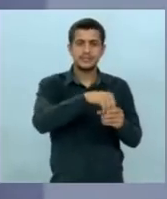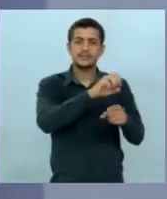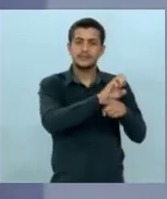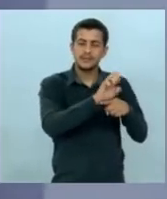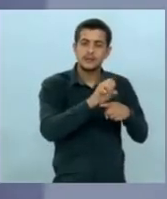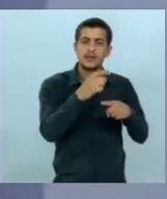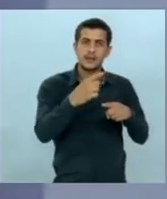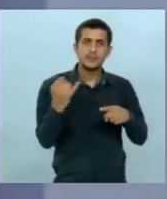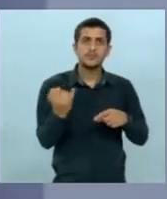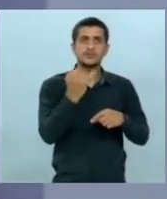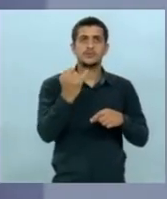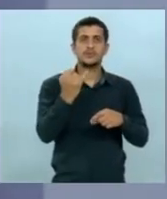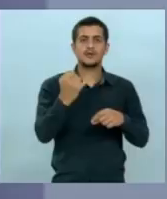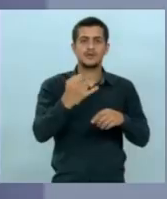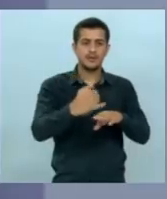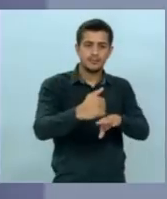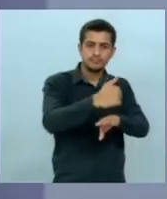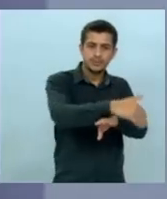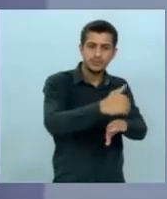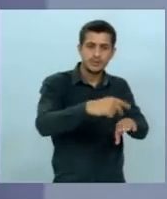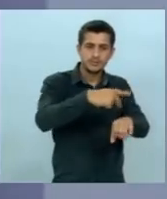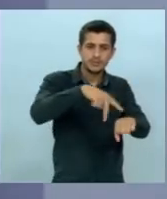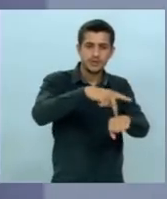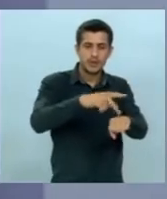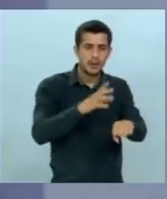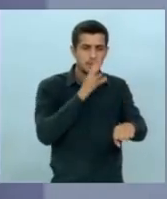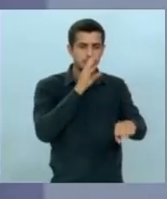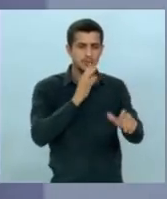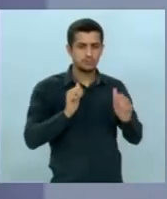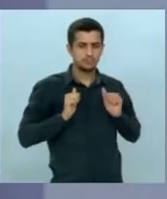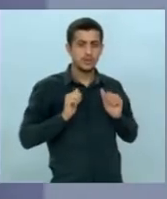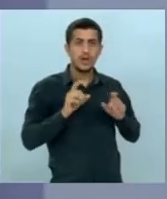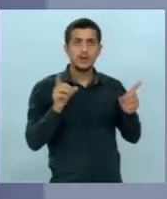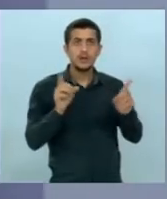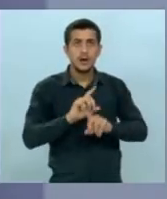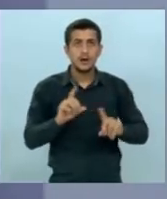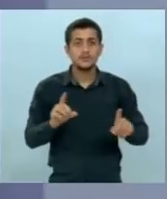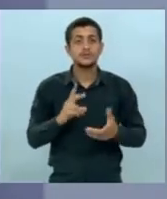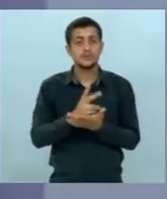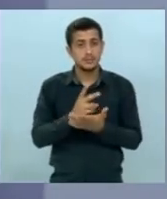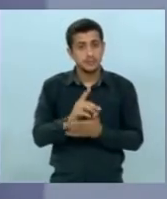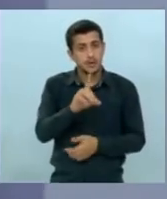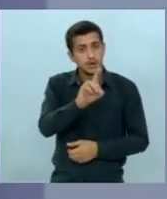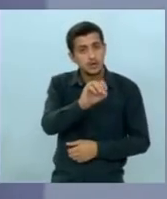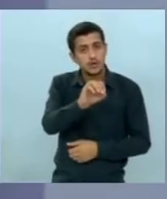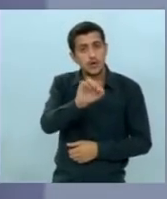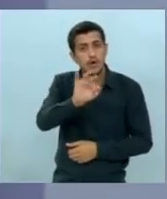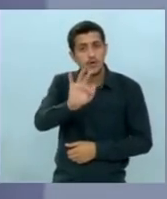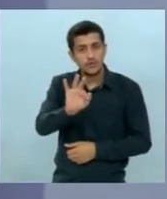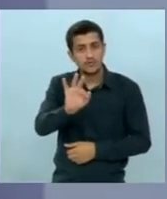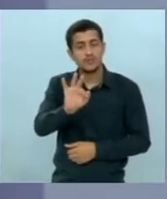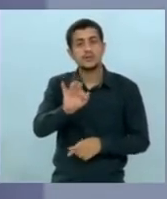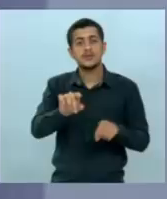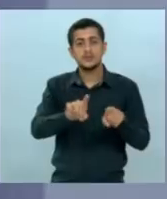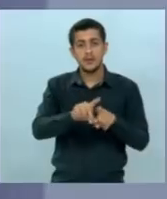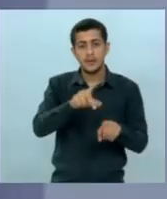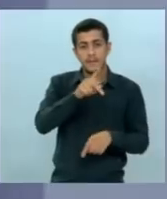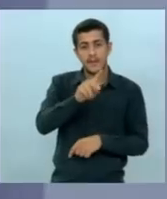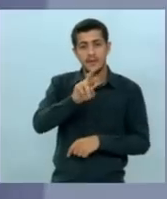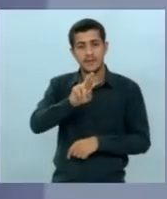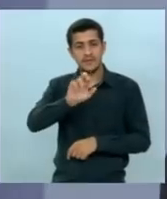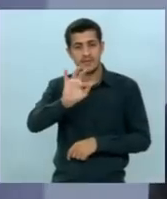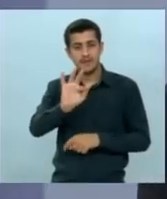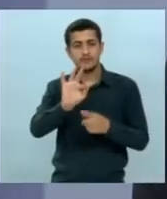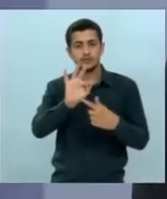nunca se omitiu nas fronteiras tanto que a maior apreensão quem fez foi o DOF e a Polícia Rodoviária Estadual agora nós